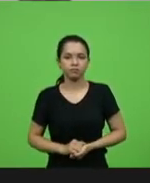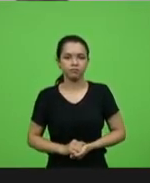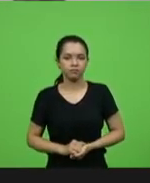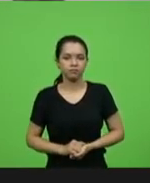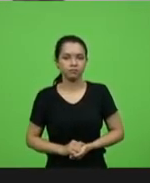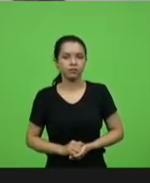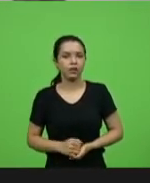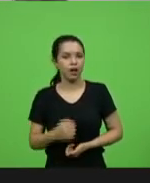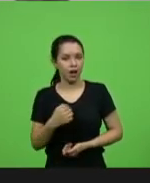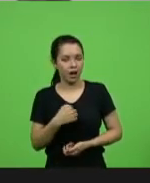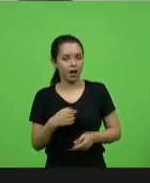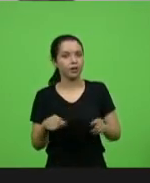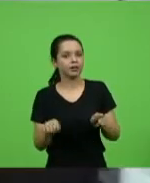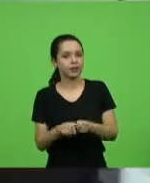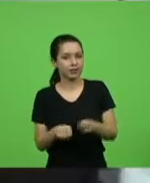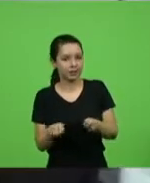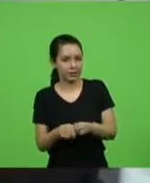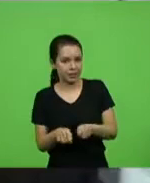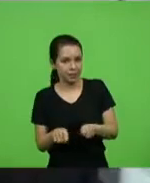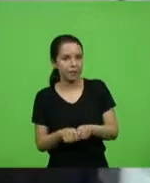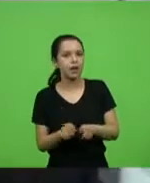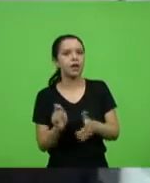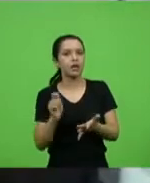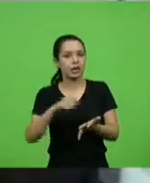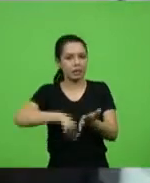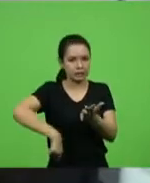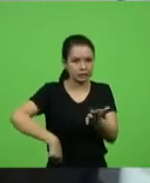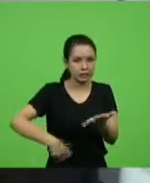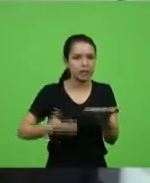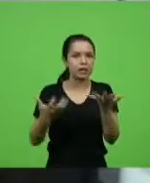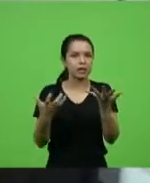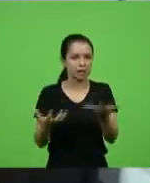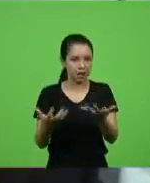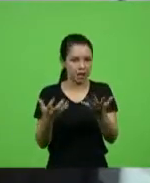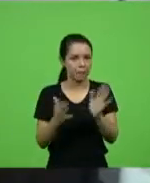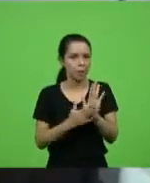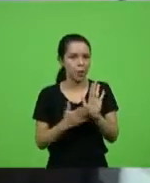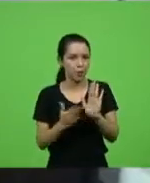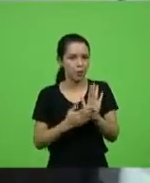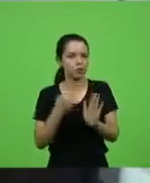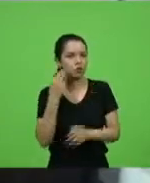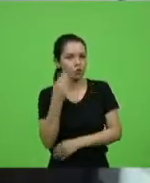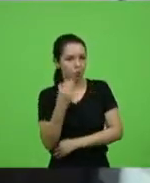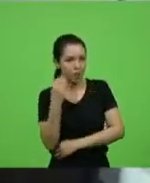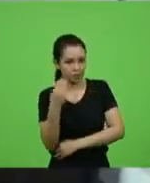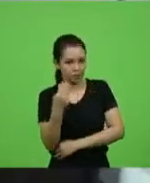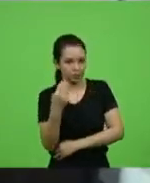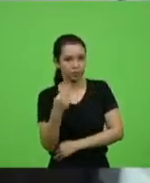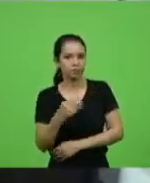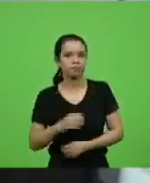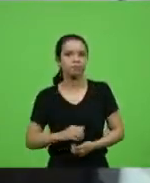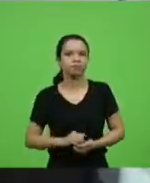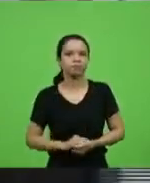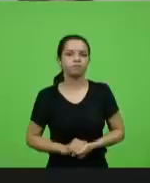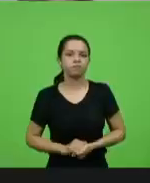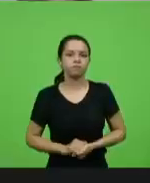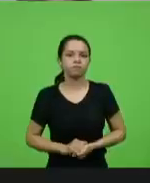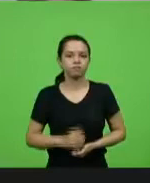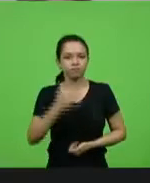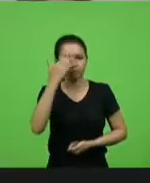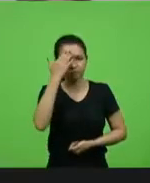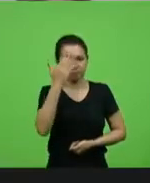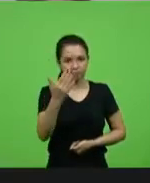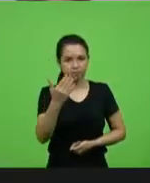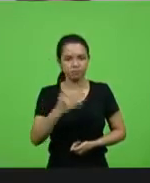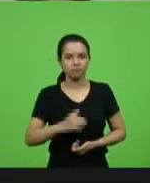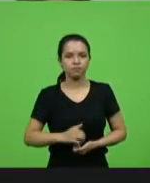Eu também faço questão de assinar essa profissão do Márcio, tá, Márcio? Já tinha até feito sinal, né? Tá bom, obrigado, era